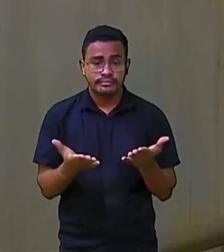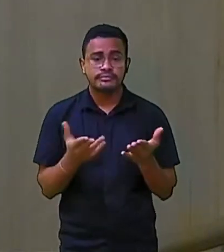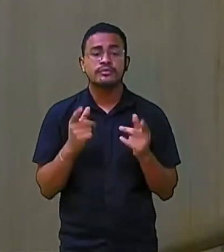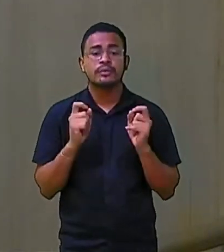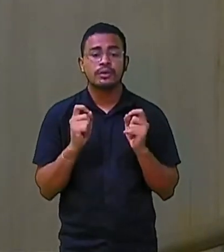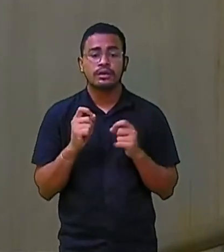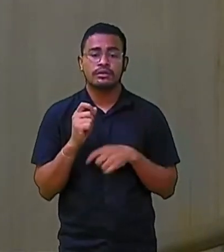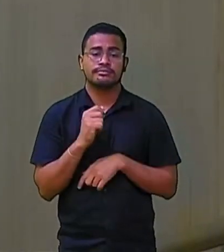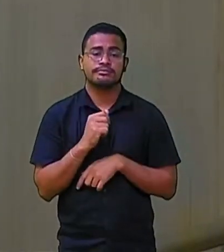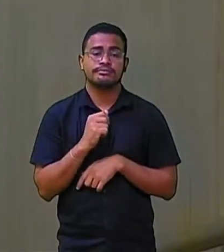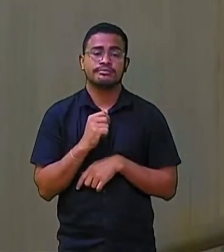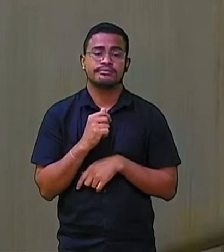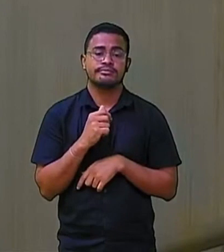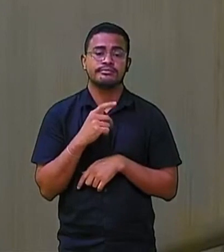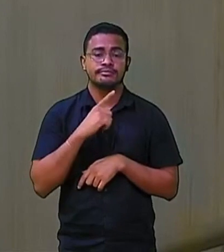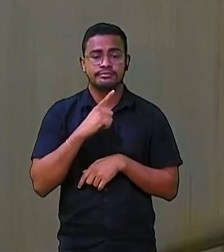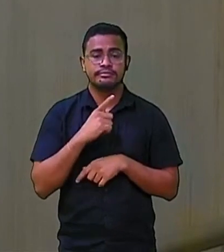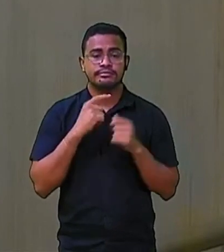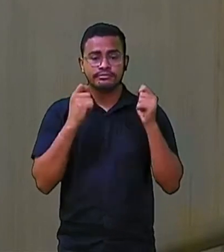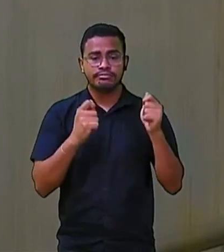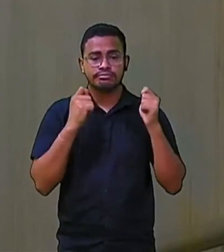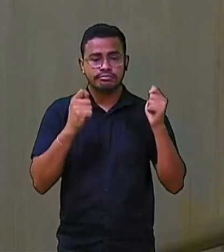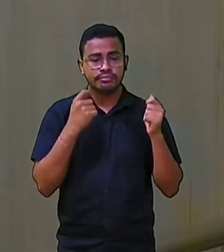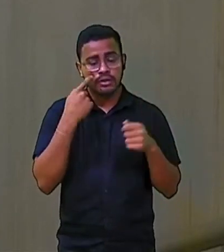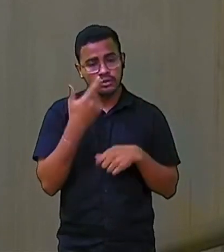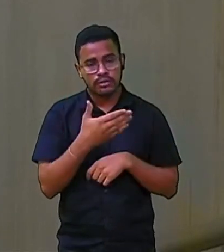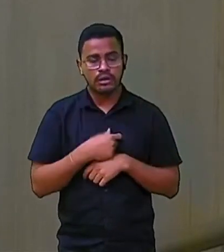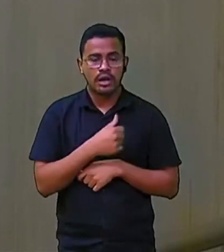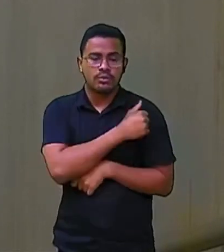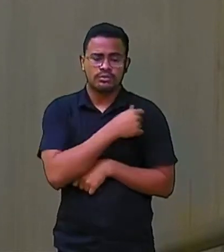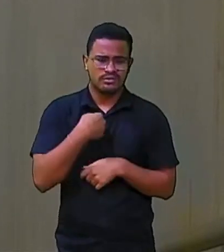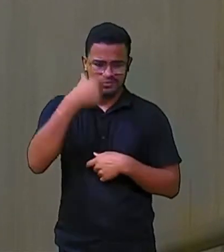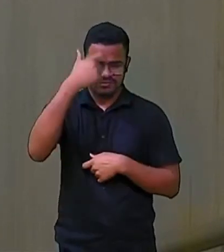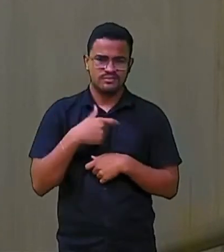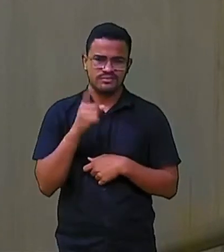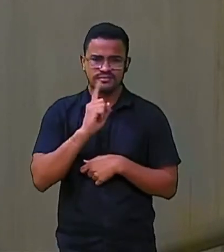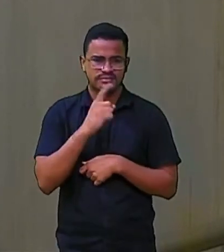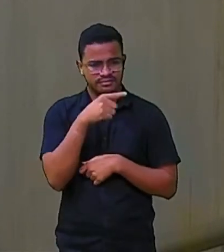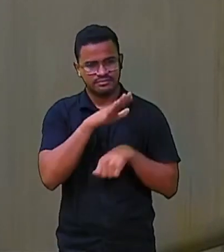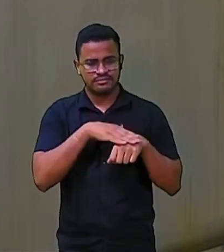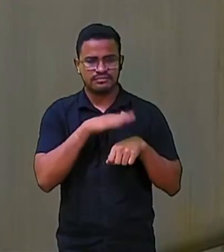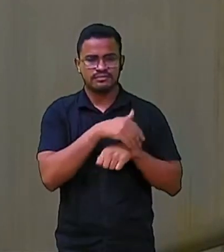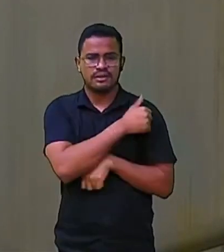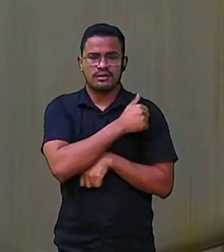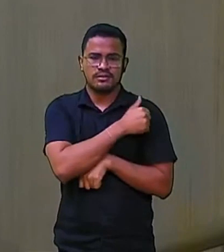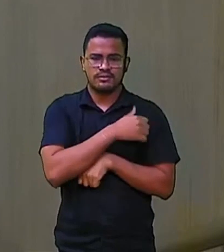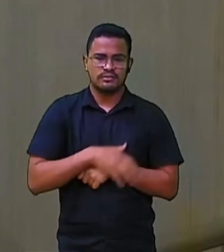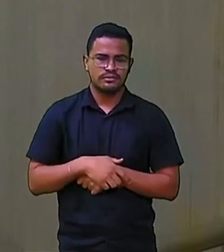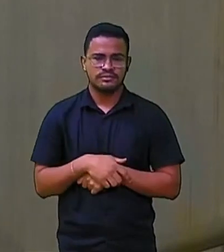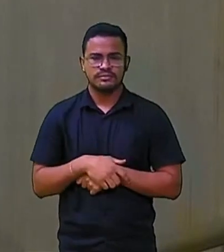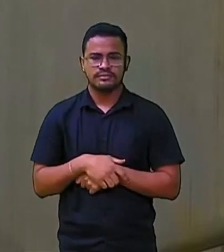toner para cópia na escola, não sou eu São os alunos, sem toner